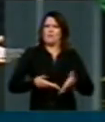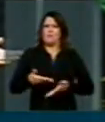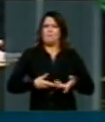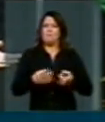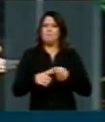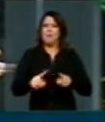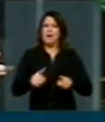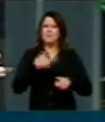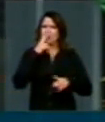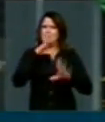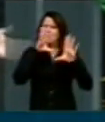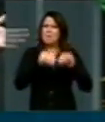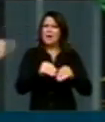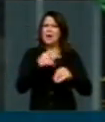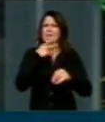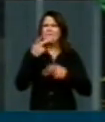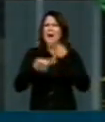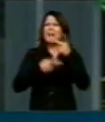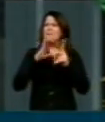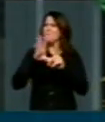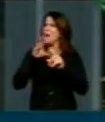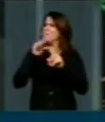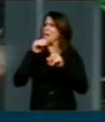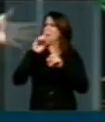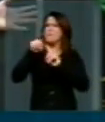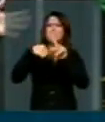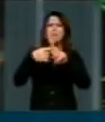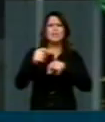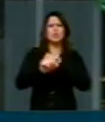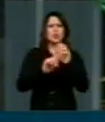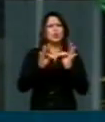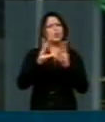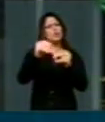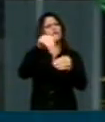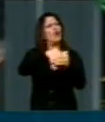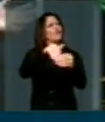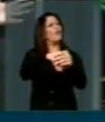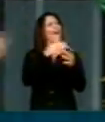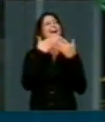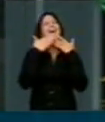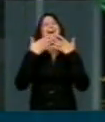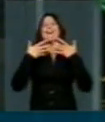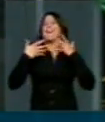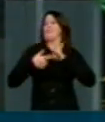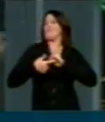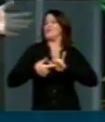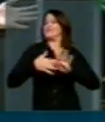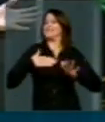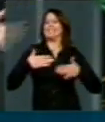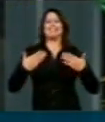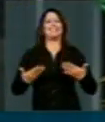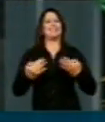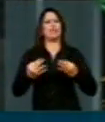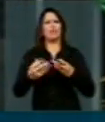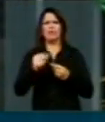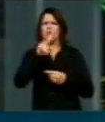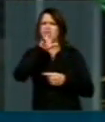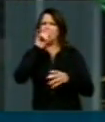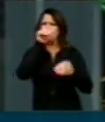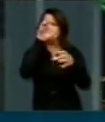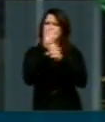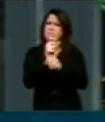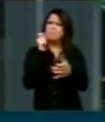demagogia parece, parece não. Fala muito mais alto. Tudo pelo voto. Tudo pelo voto. Quem está pagando a conta não é ele.